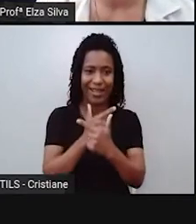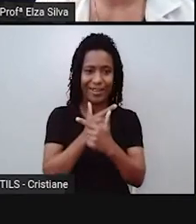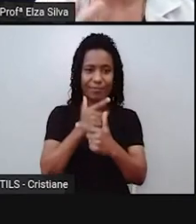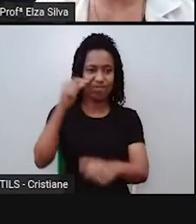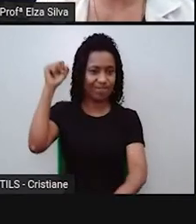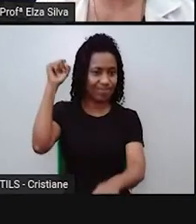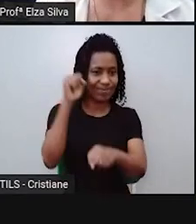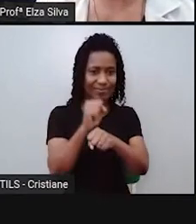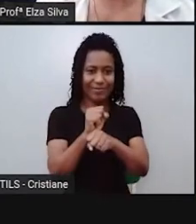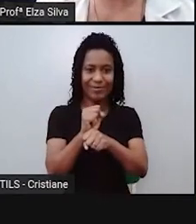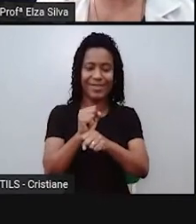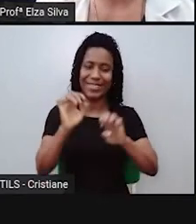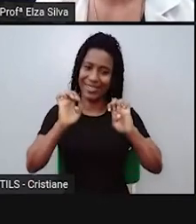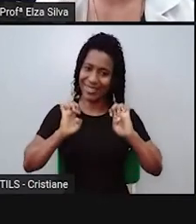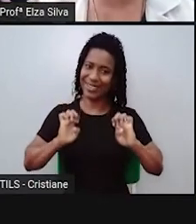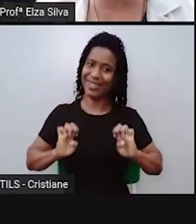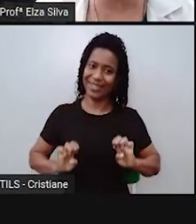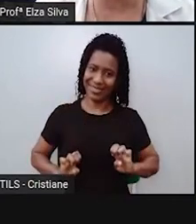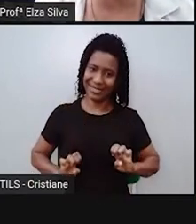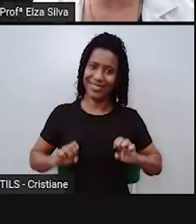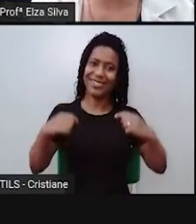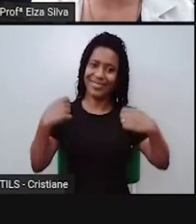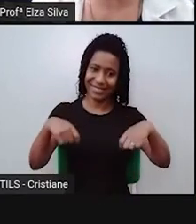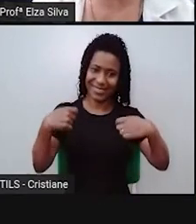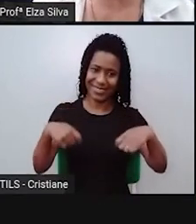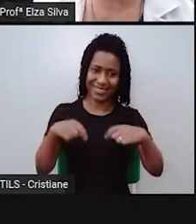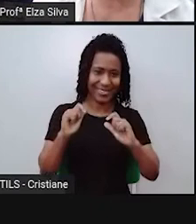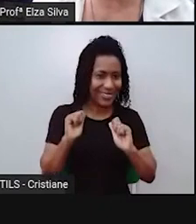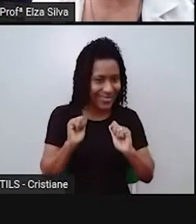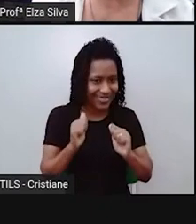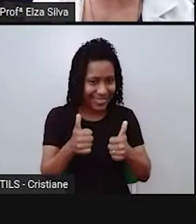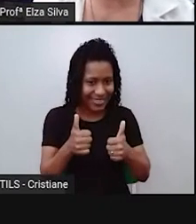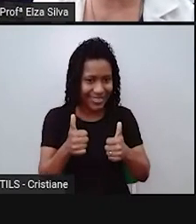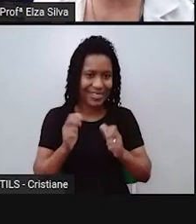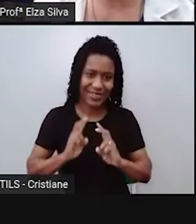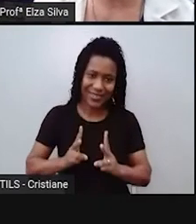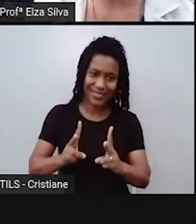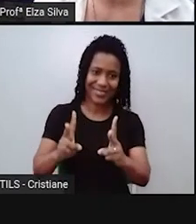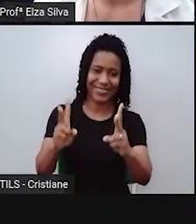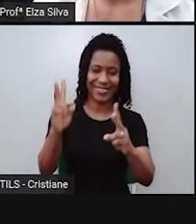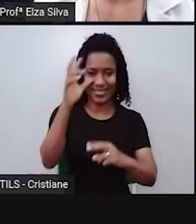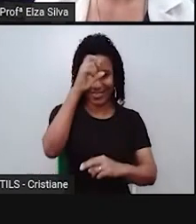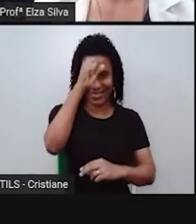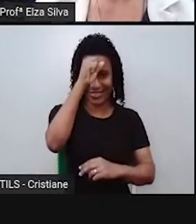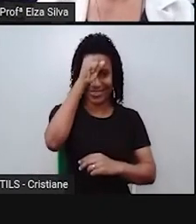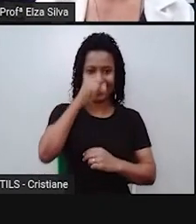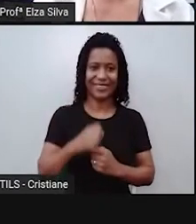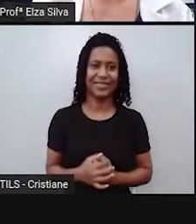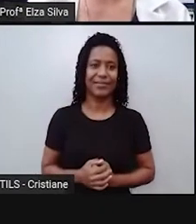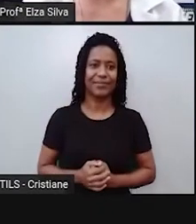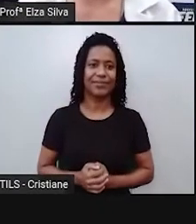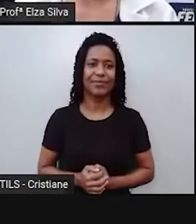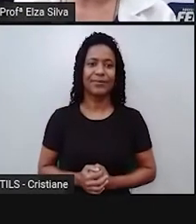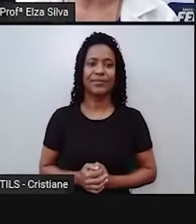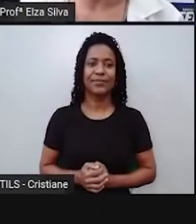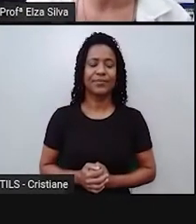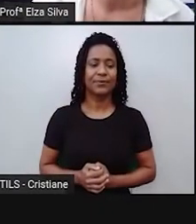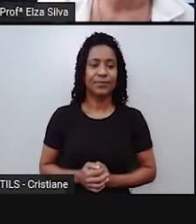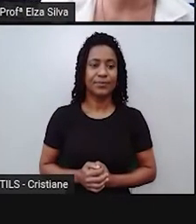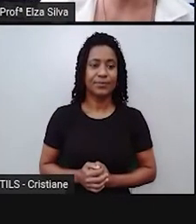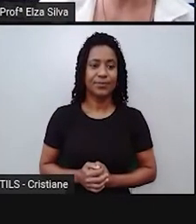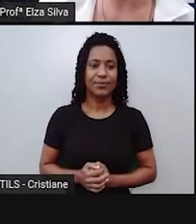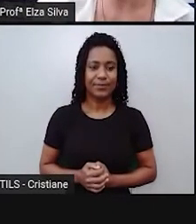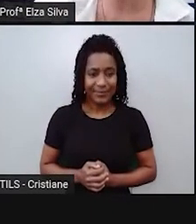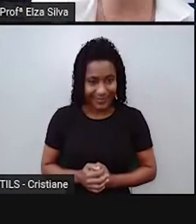Ok, students? Vamos juntos, vamos aprender um pouco mais. E eu trago para vocês aqui agora